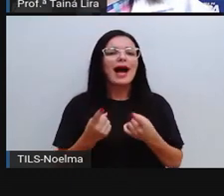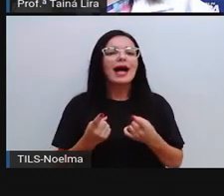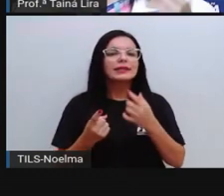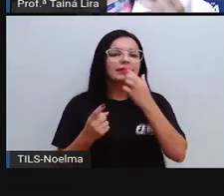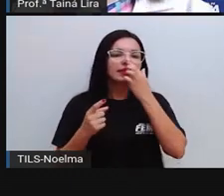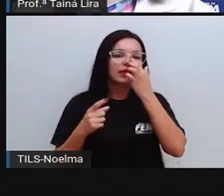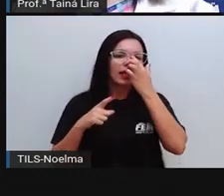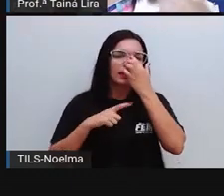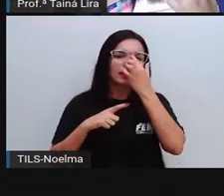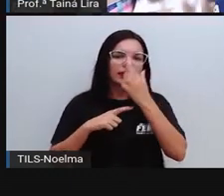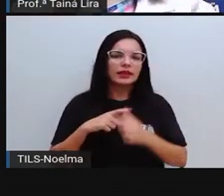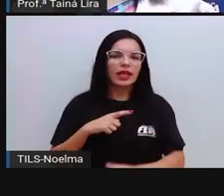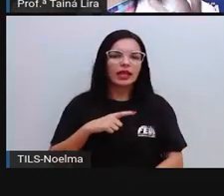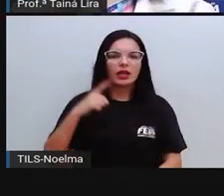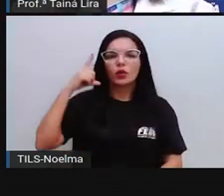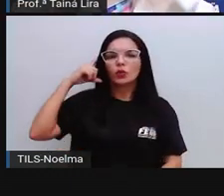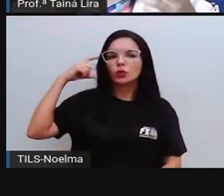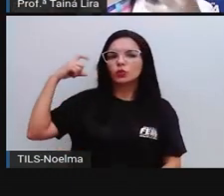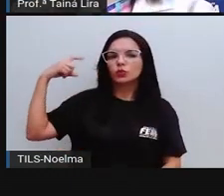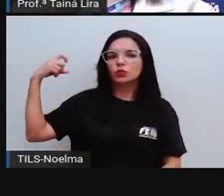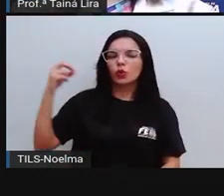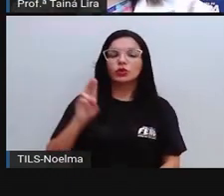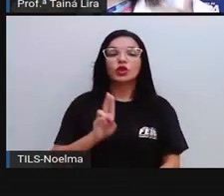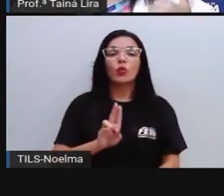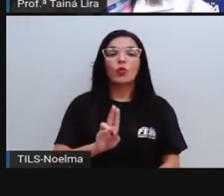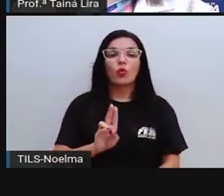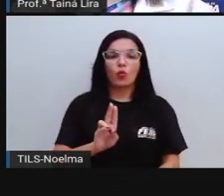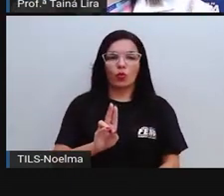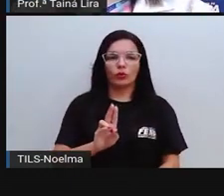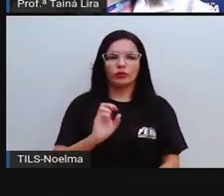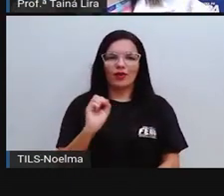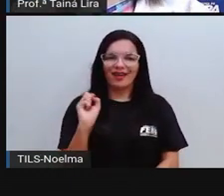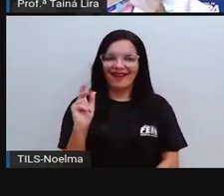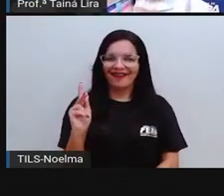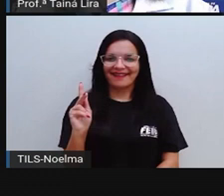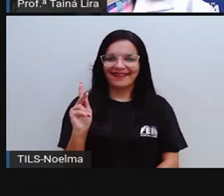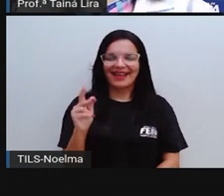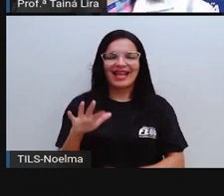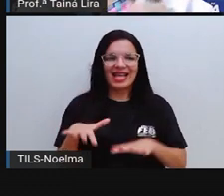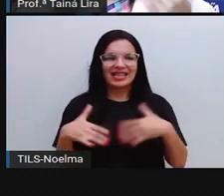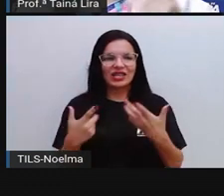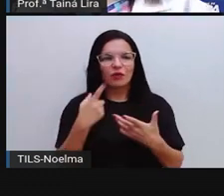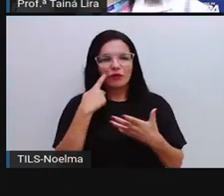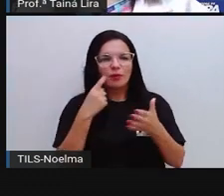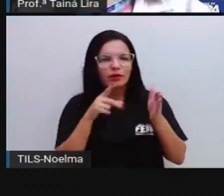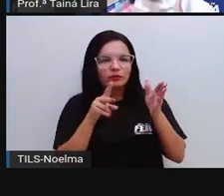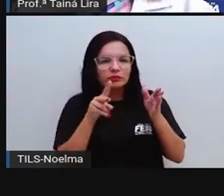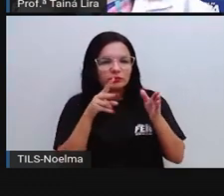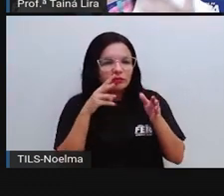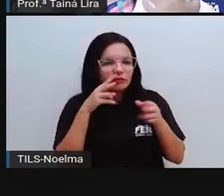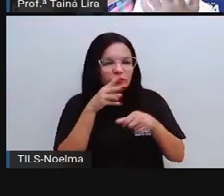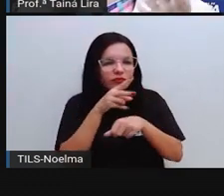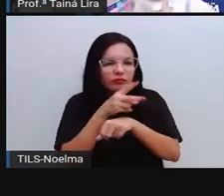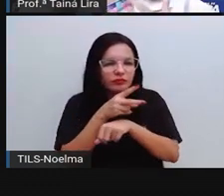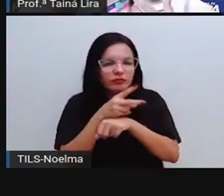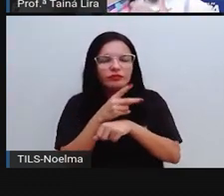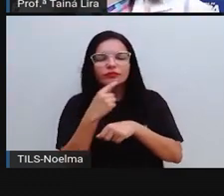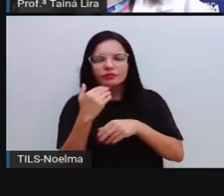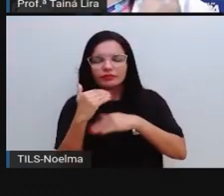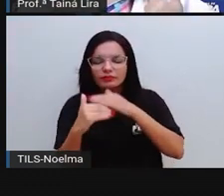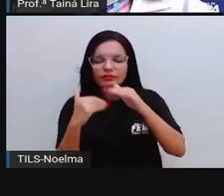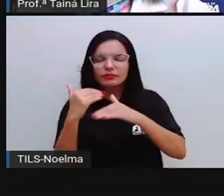tá? Mas quando nós pronunciamos, ela vai ter o som de U, tá bom? E aí a gente vai relembrando essas regrinhas